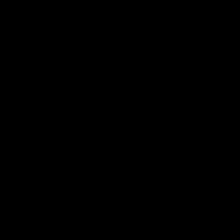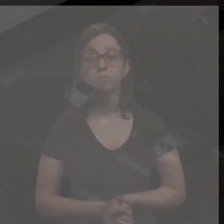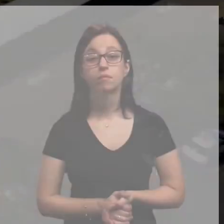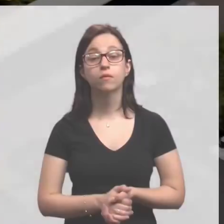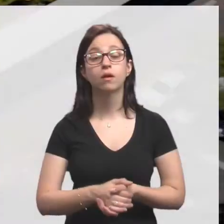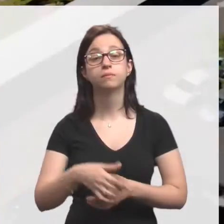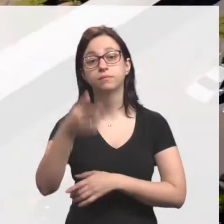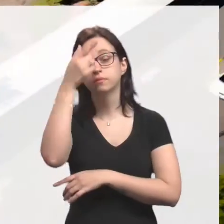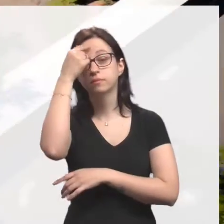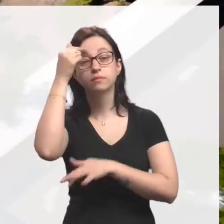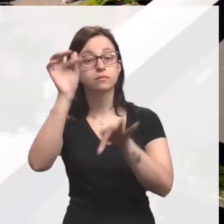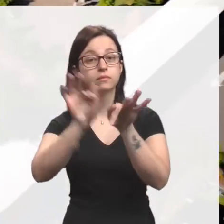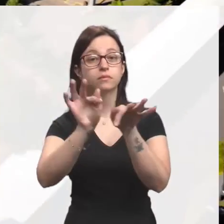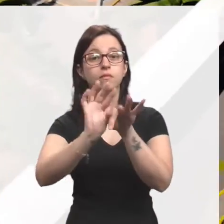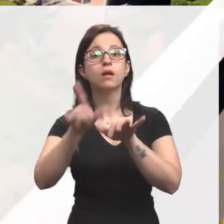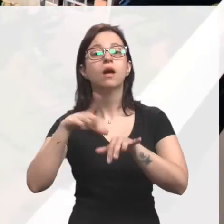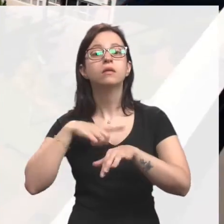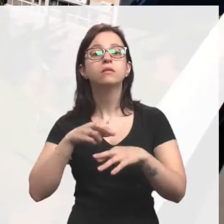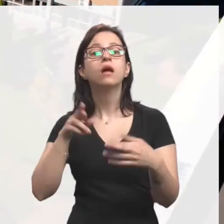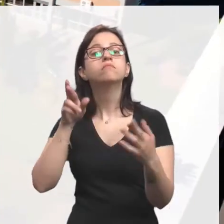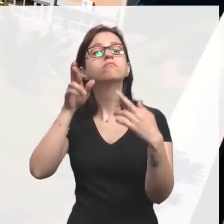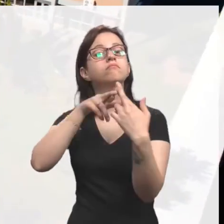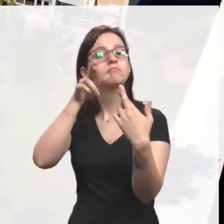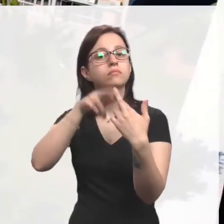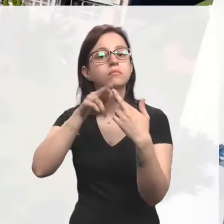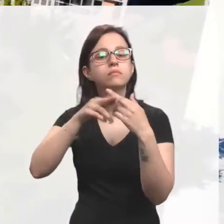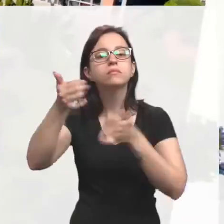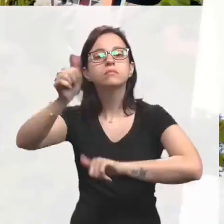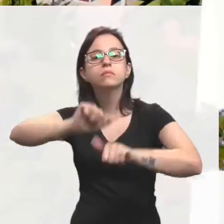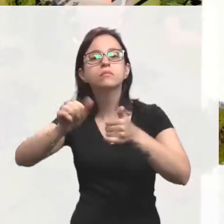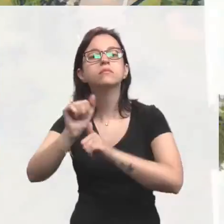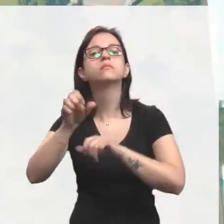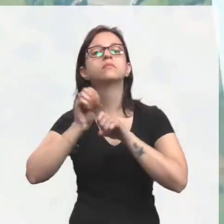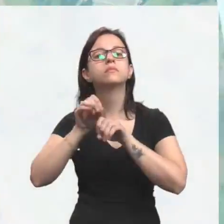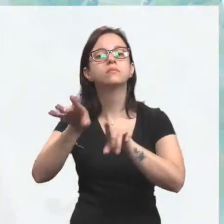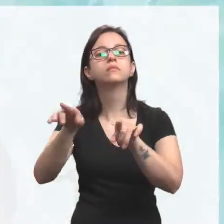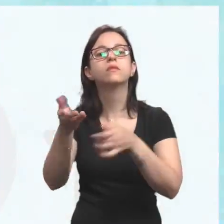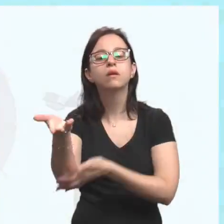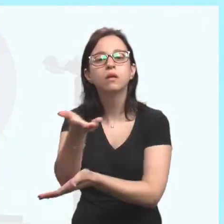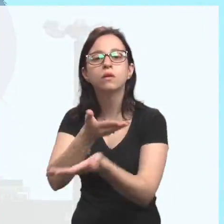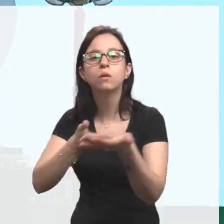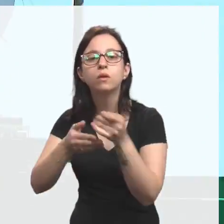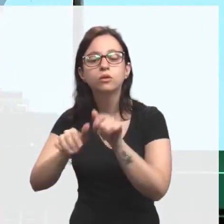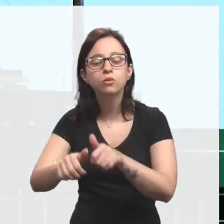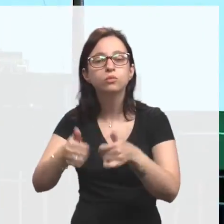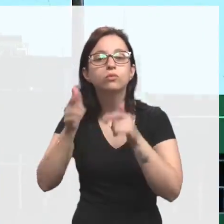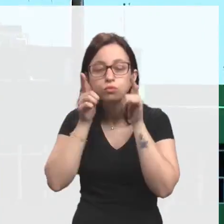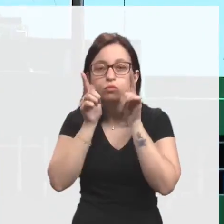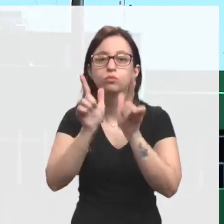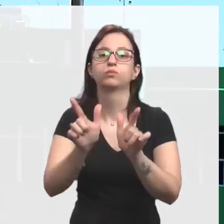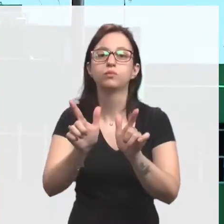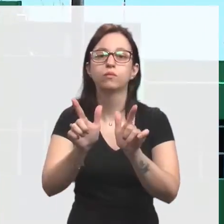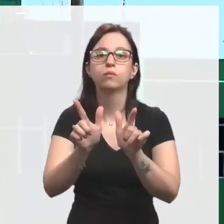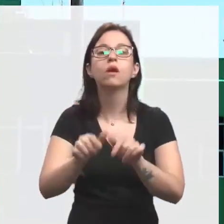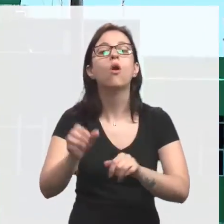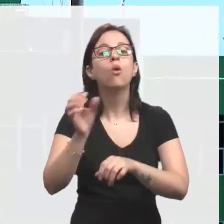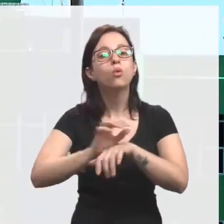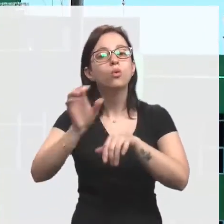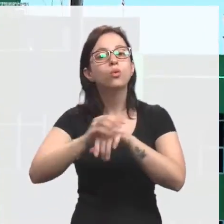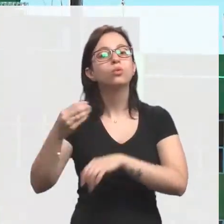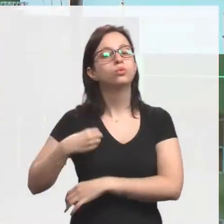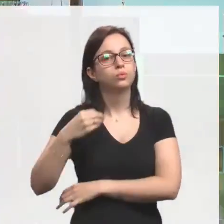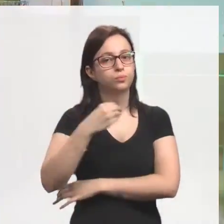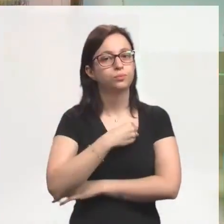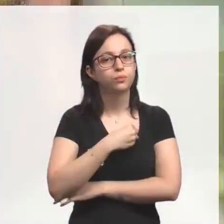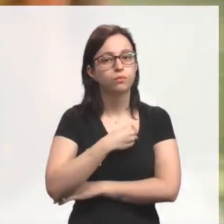A Universidade Fevale, que já é referência por sua qualidade de ensino, compartilha uma nova conquista, o curso de